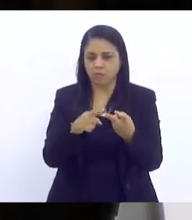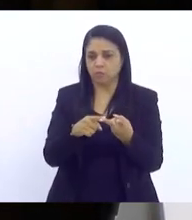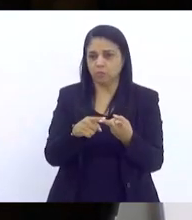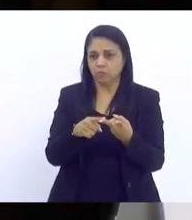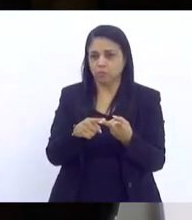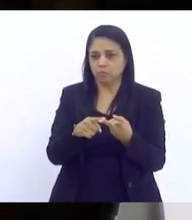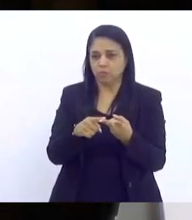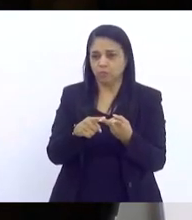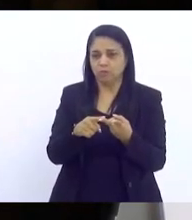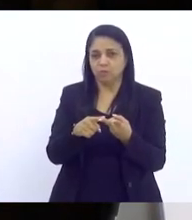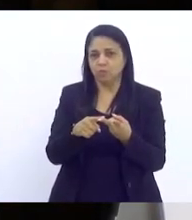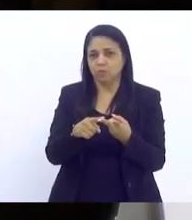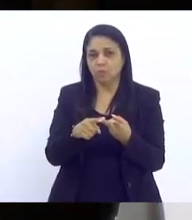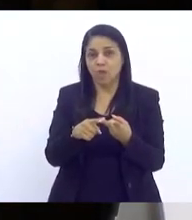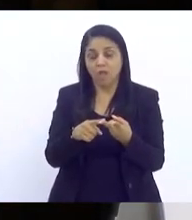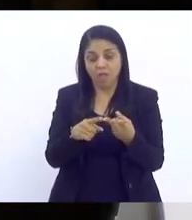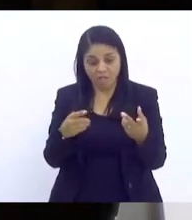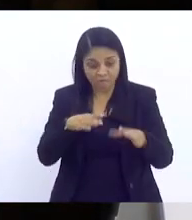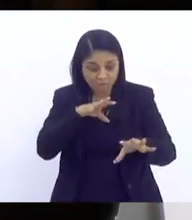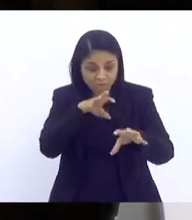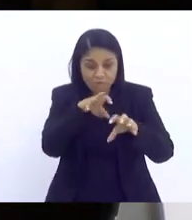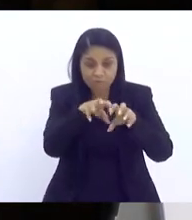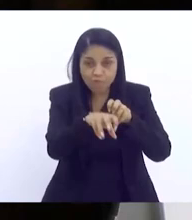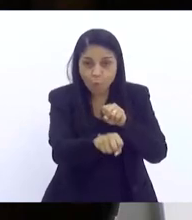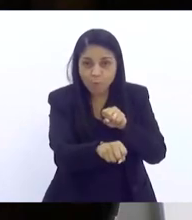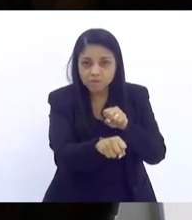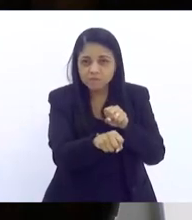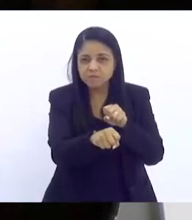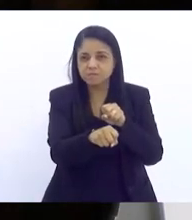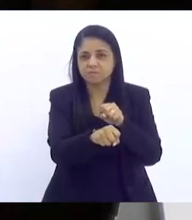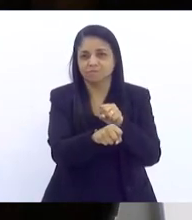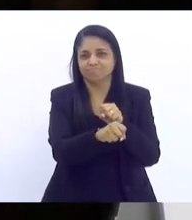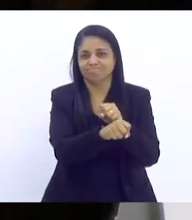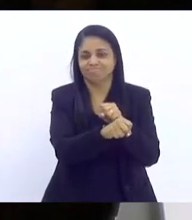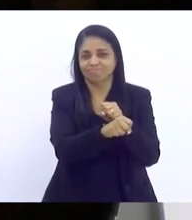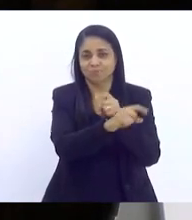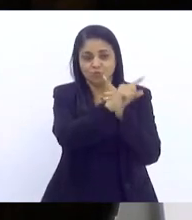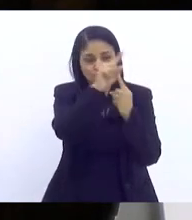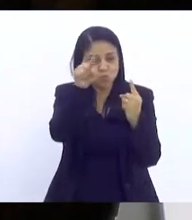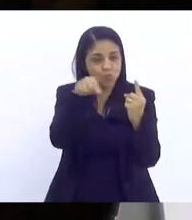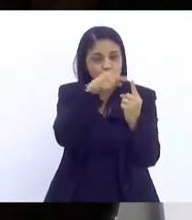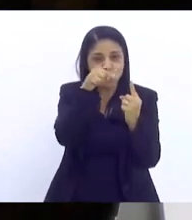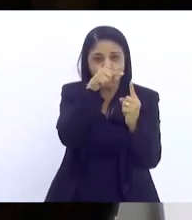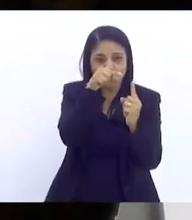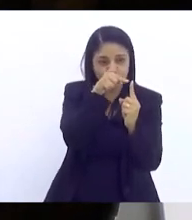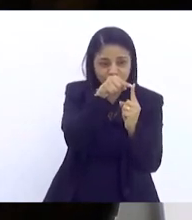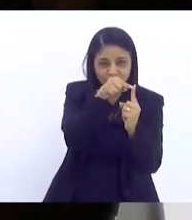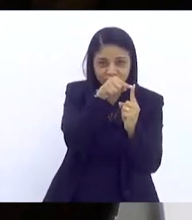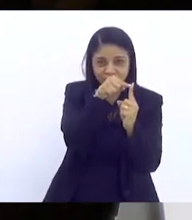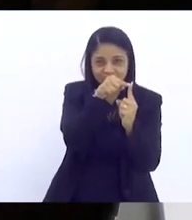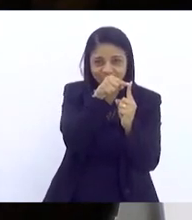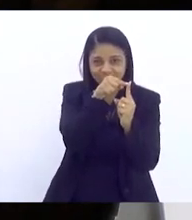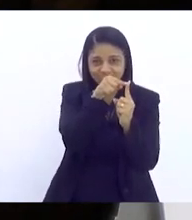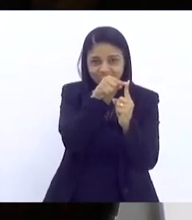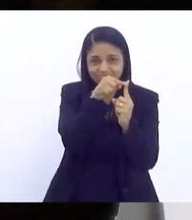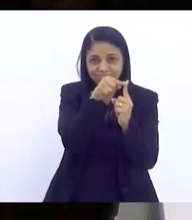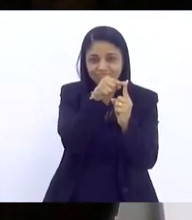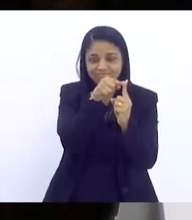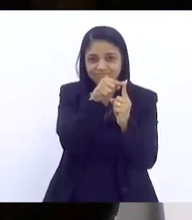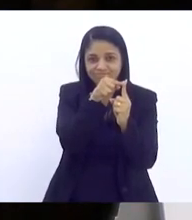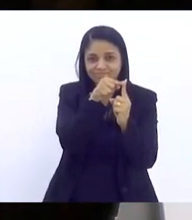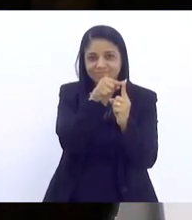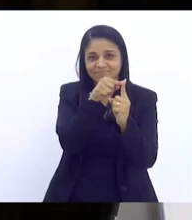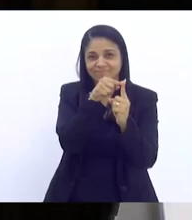disponibilidade para uma formação de uma lógica nesse sentido que possa proporcionar bem-estar